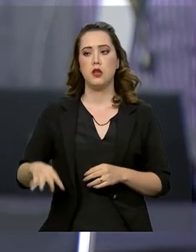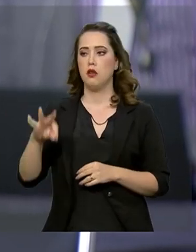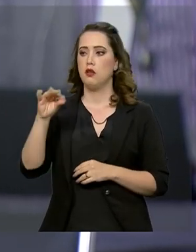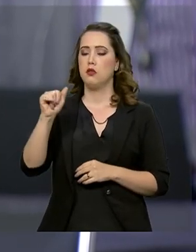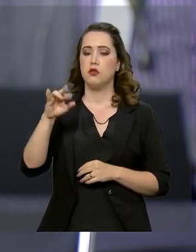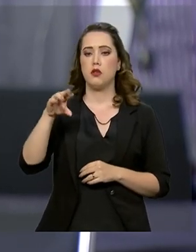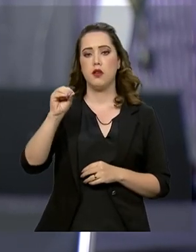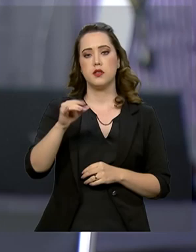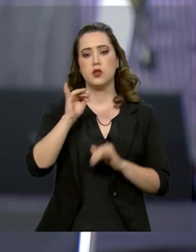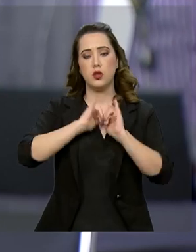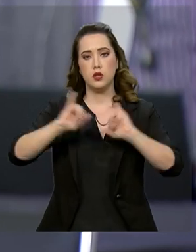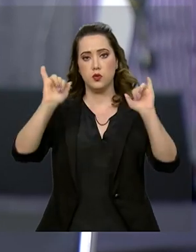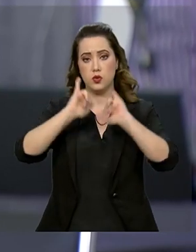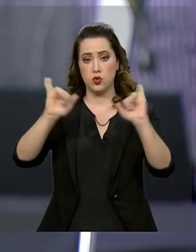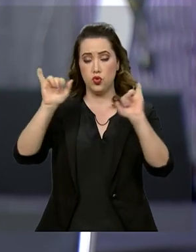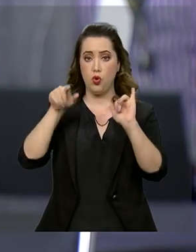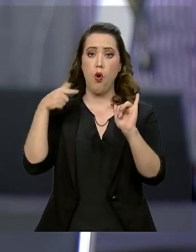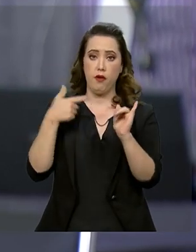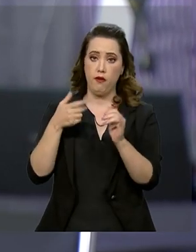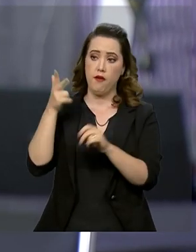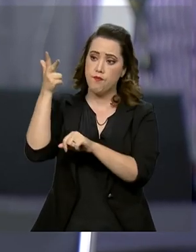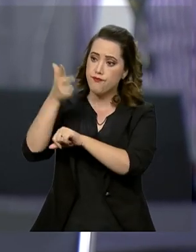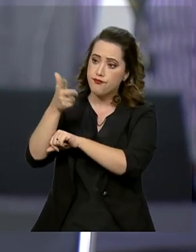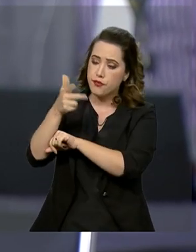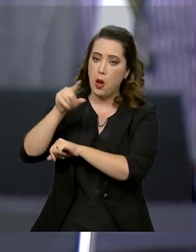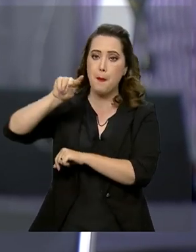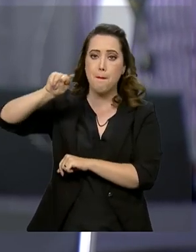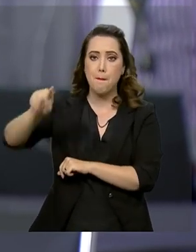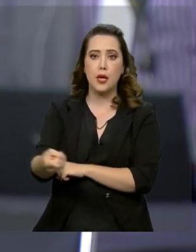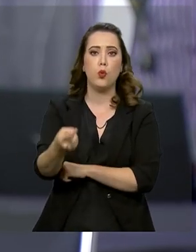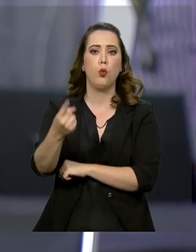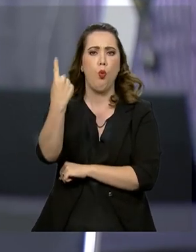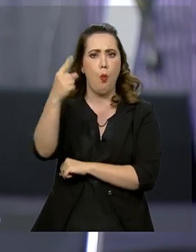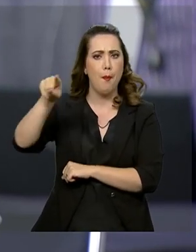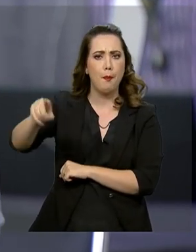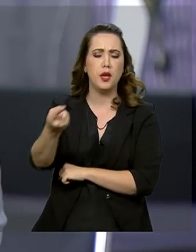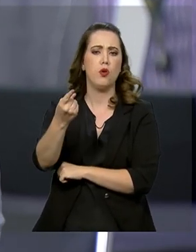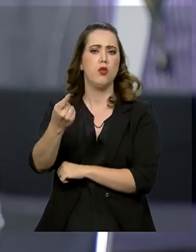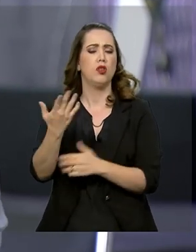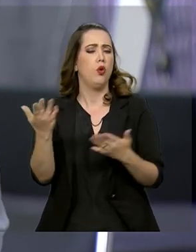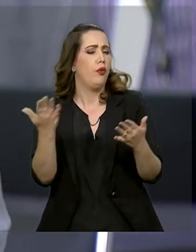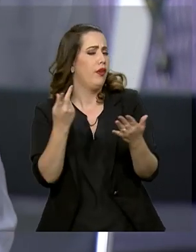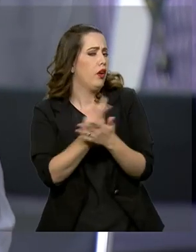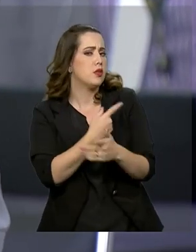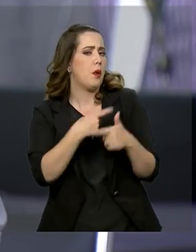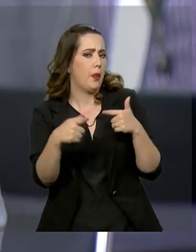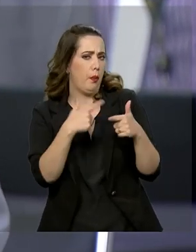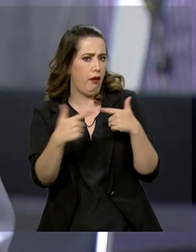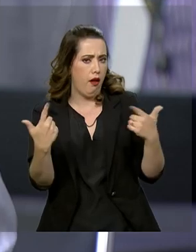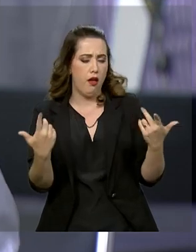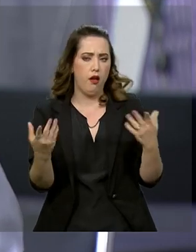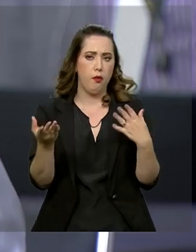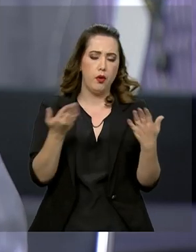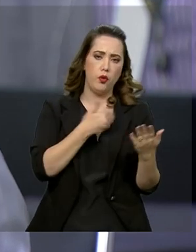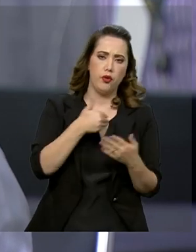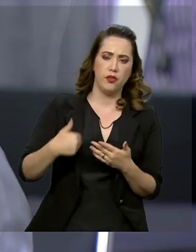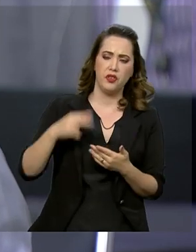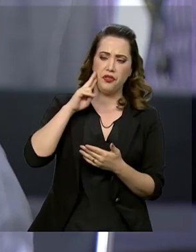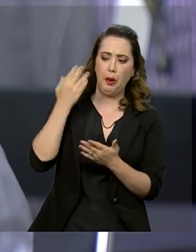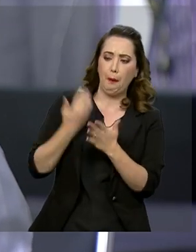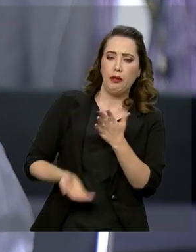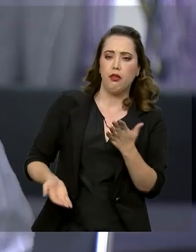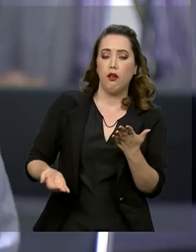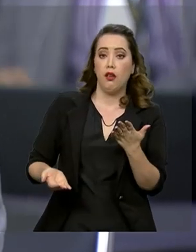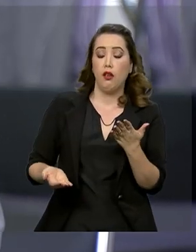a instalação de mil radares. Isso foi um problema? O governo avalia como uma derrota,